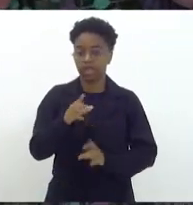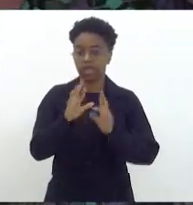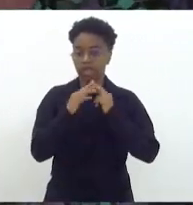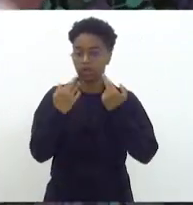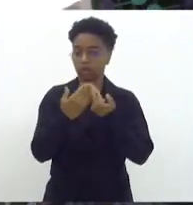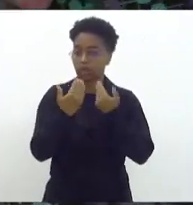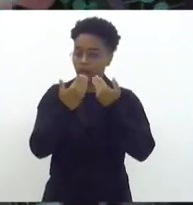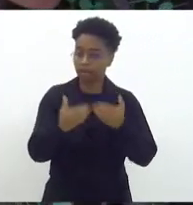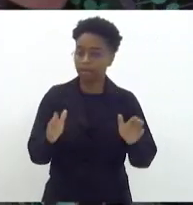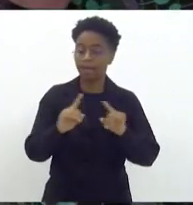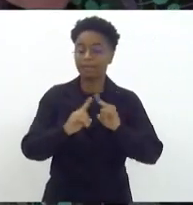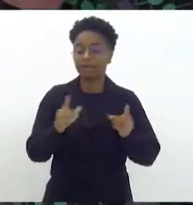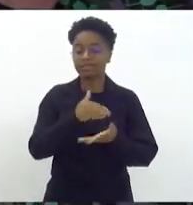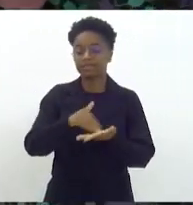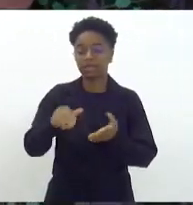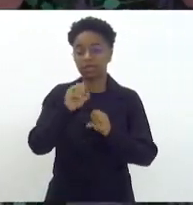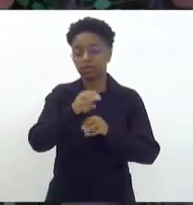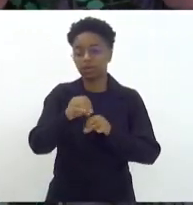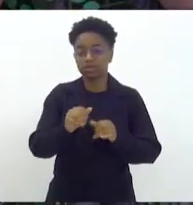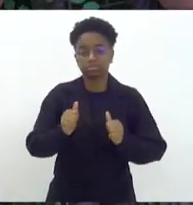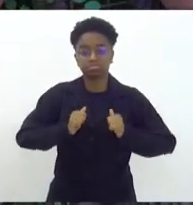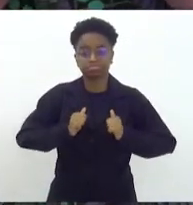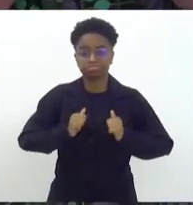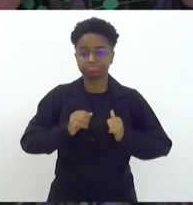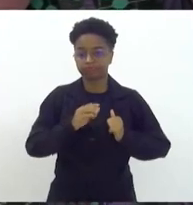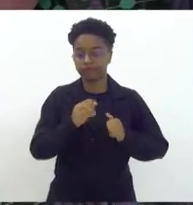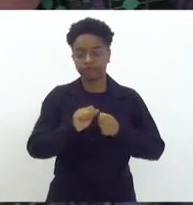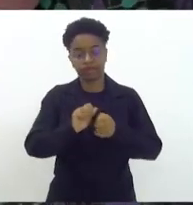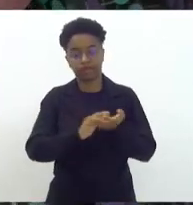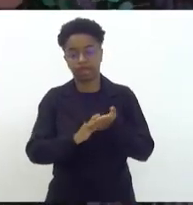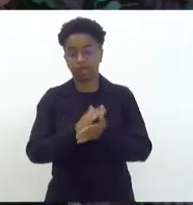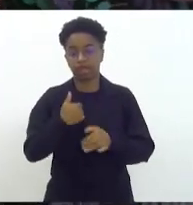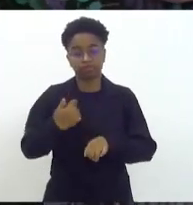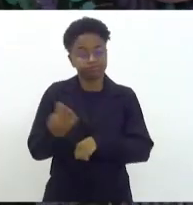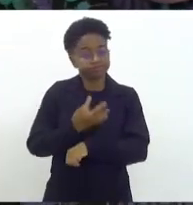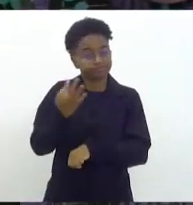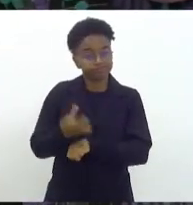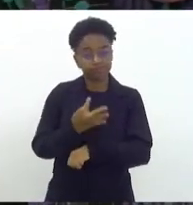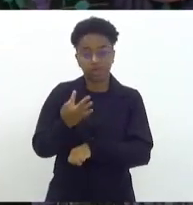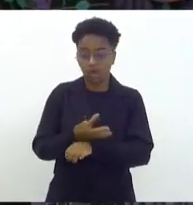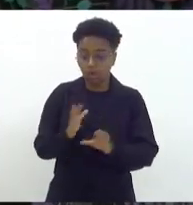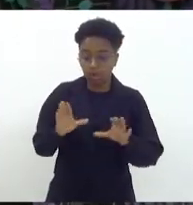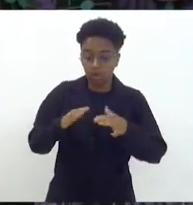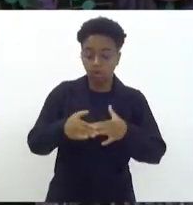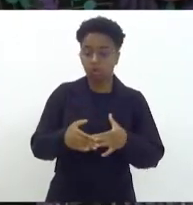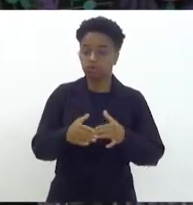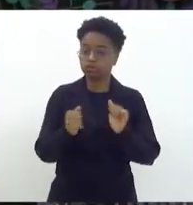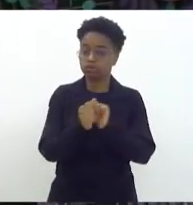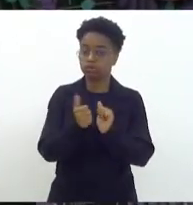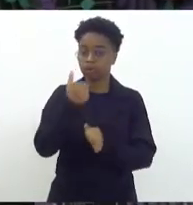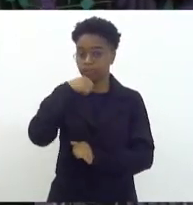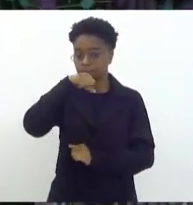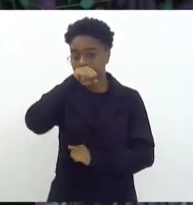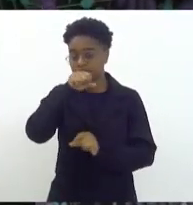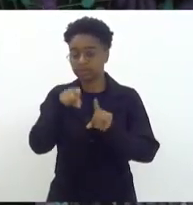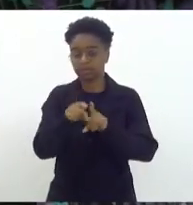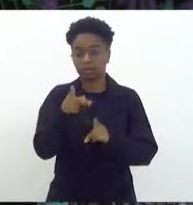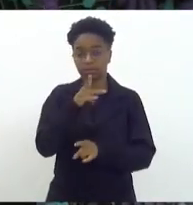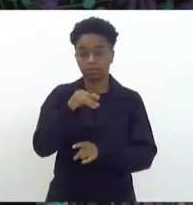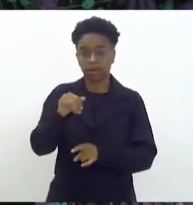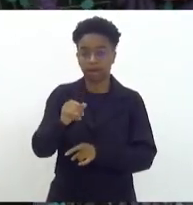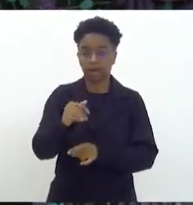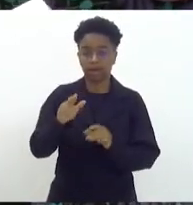o recurso, da Secretaria de Educação de Petrópolis. Eu não aguento mais estar nos grupos com as mães e com os pais dos autistas